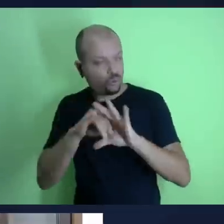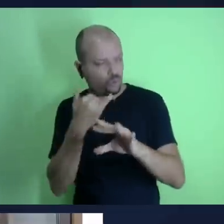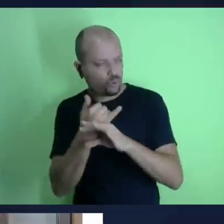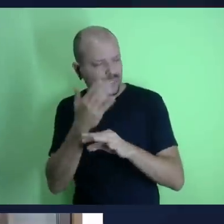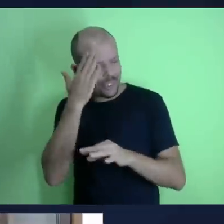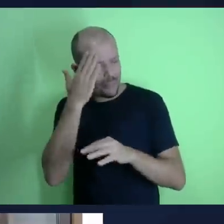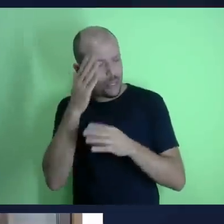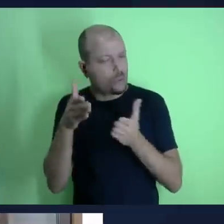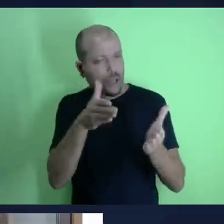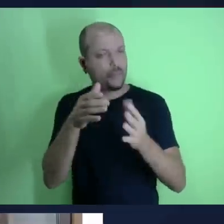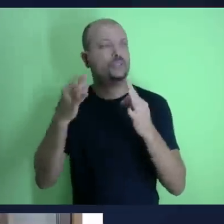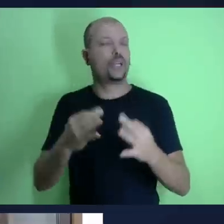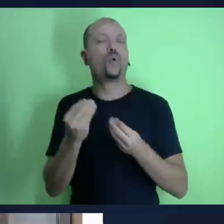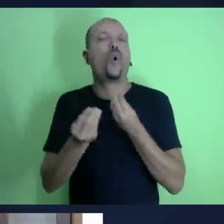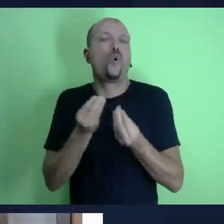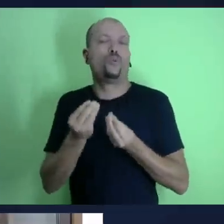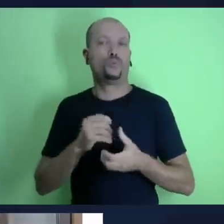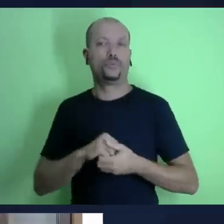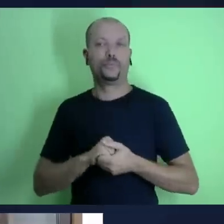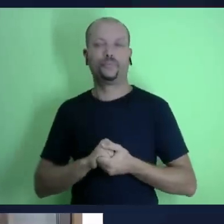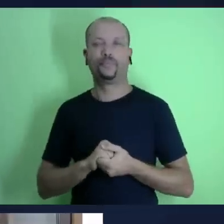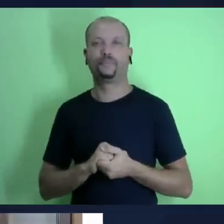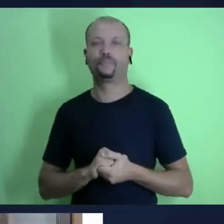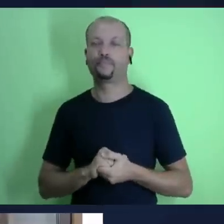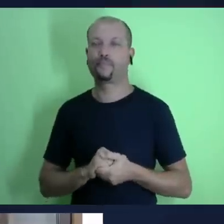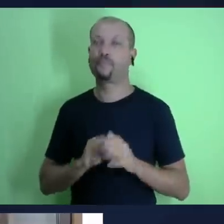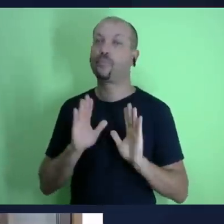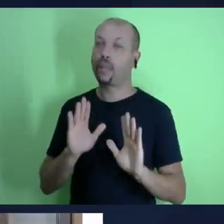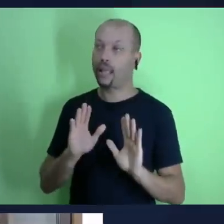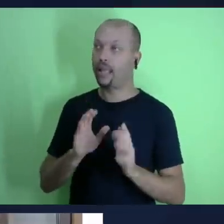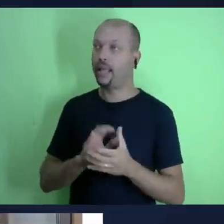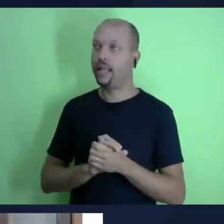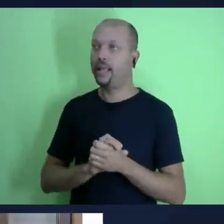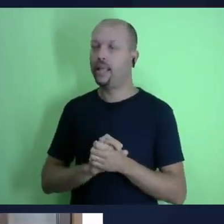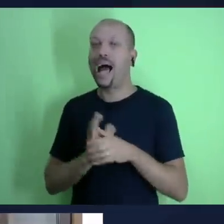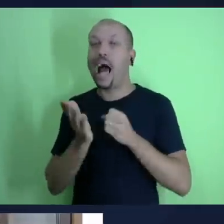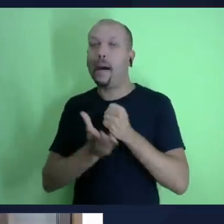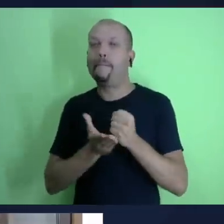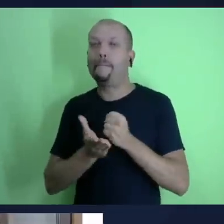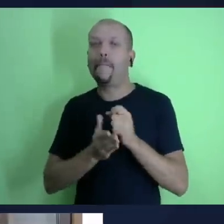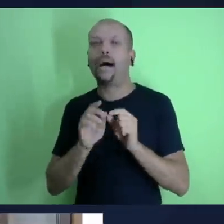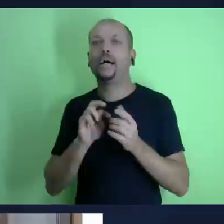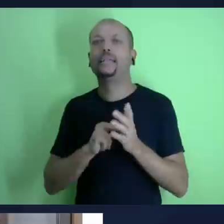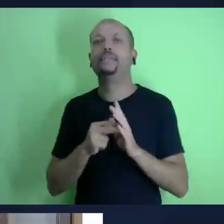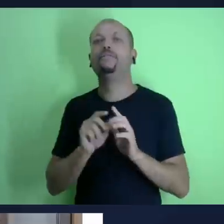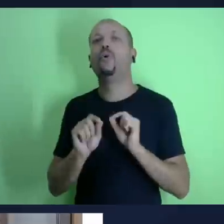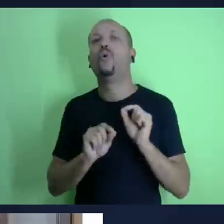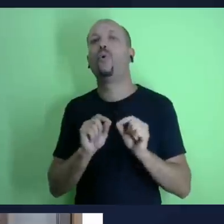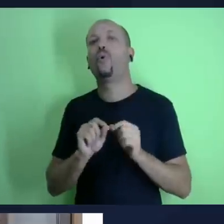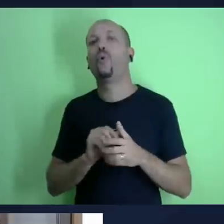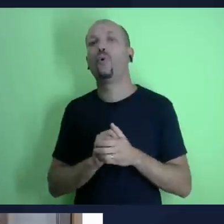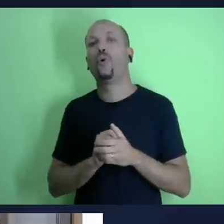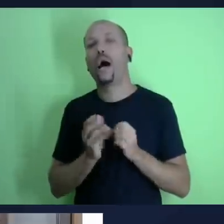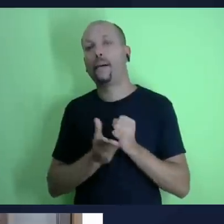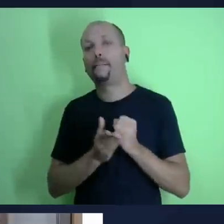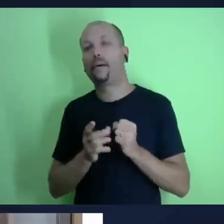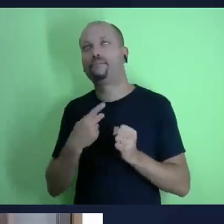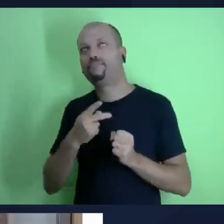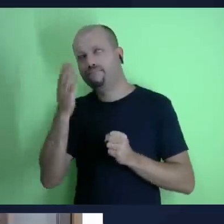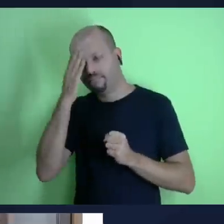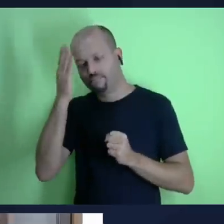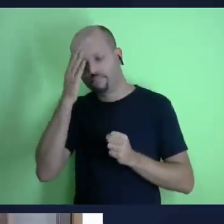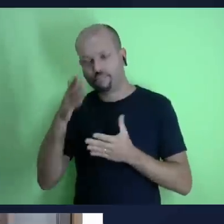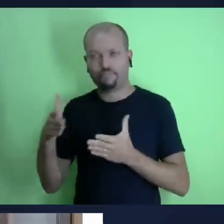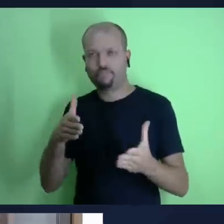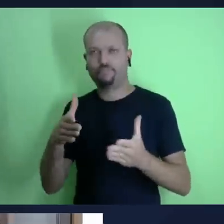certo ou não tem a ver com os nossos pensamentos no que é que nós mais colocamos os nossos pensamentos eles estão voltados